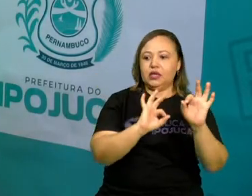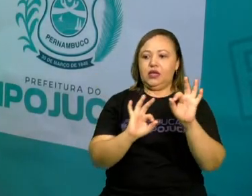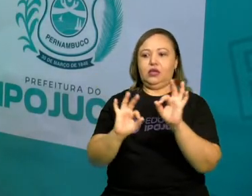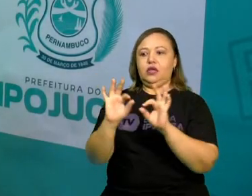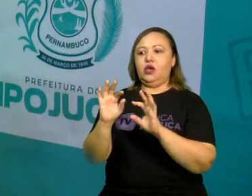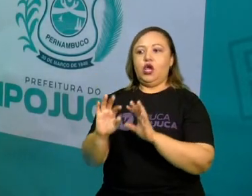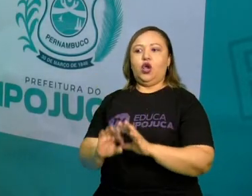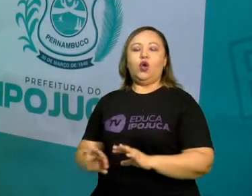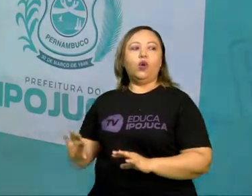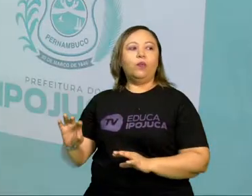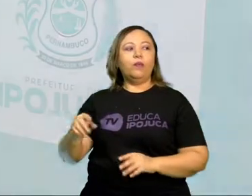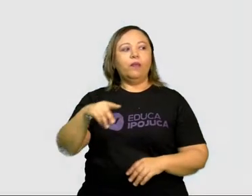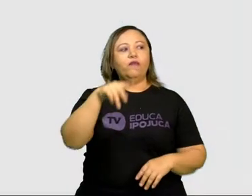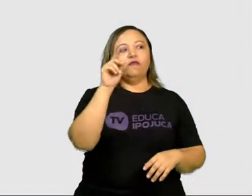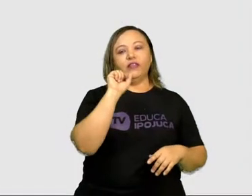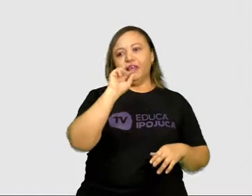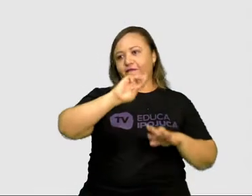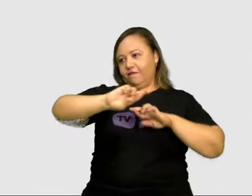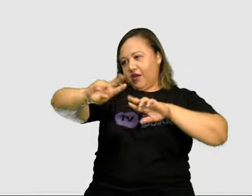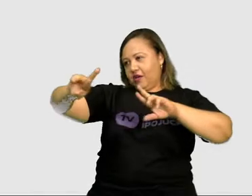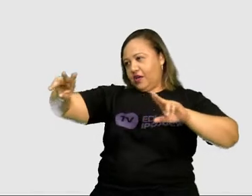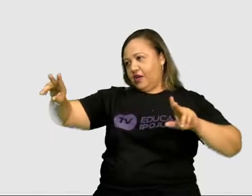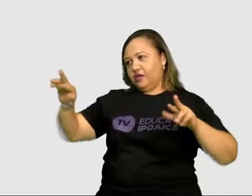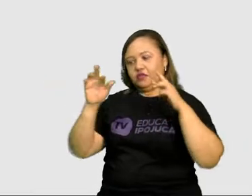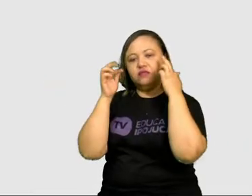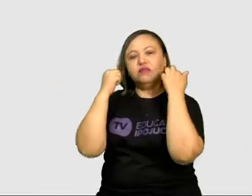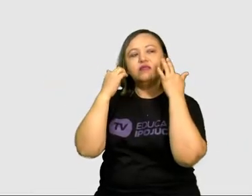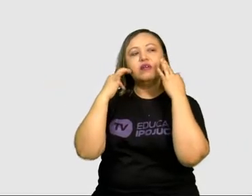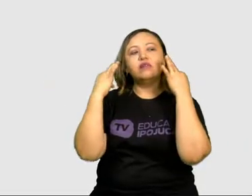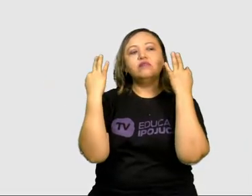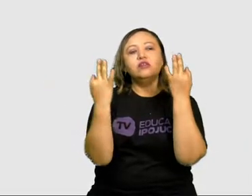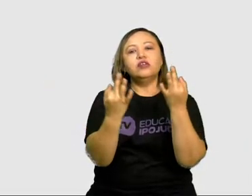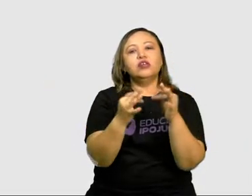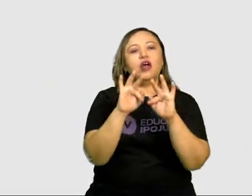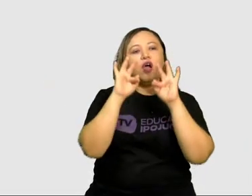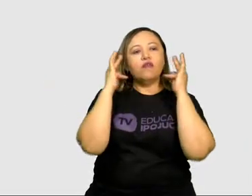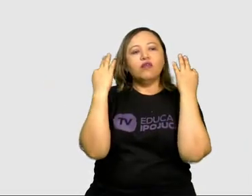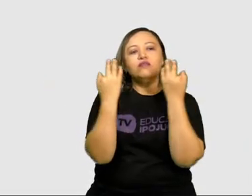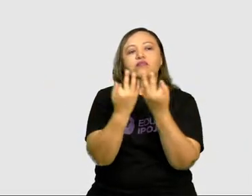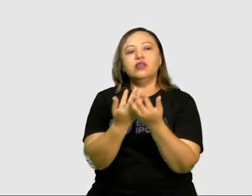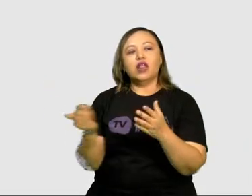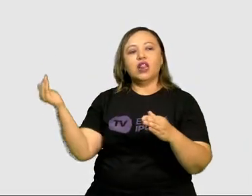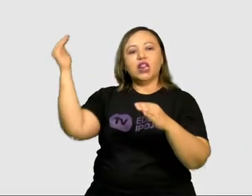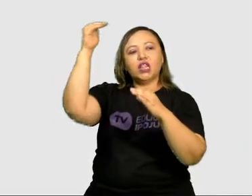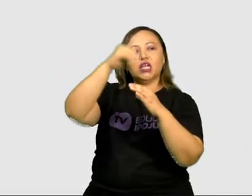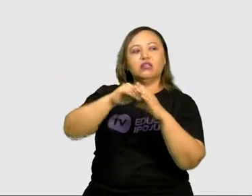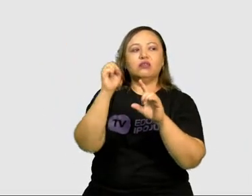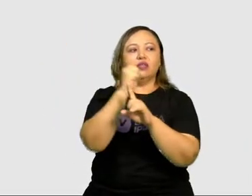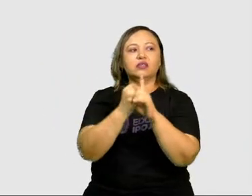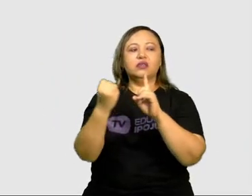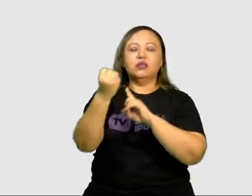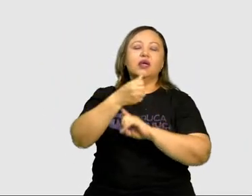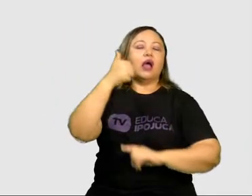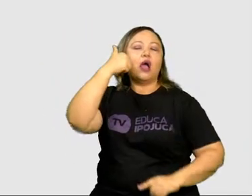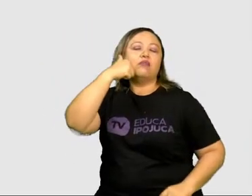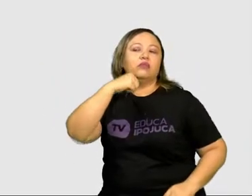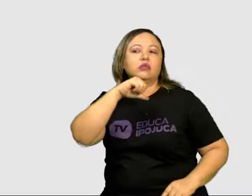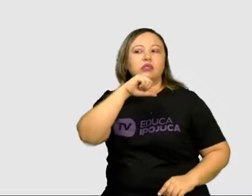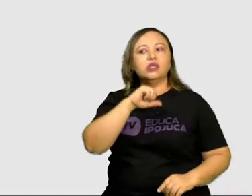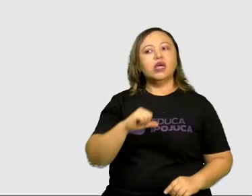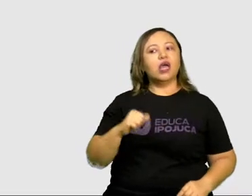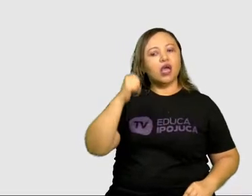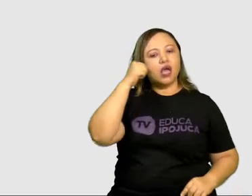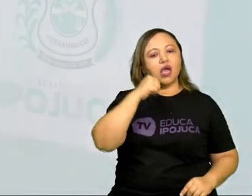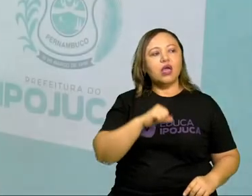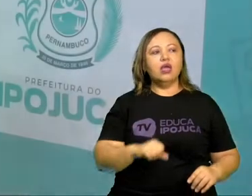Por isso que a gente vê hoje vários tipos de famílias, né? Vários tipos de famílias diferentes, porque a mulher, hoje em dia, ela não tem